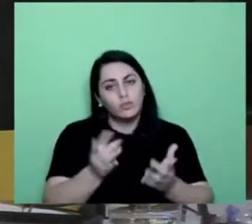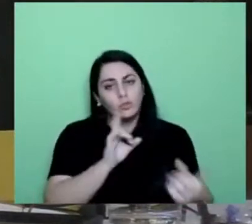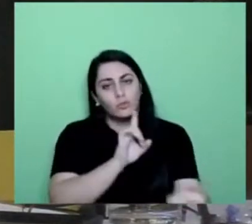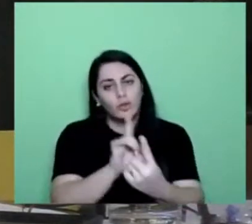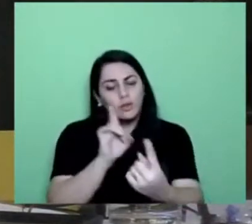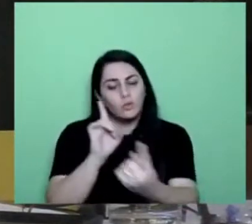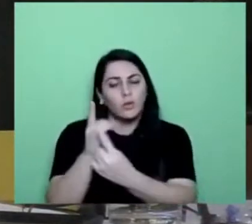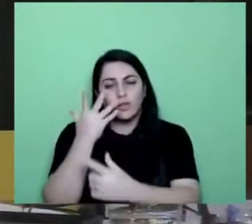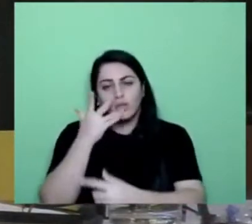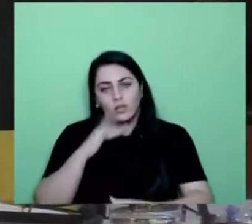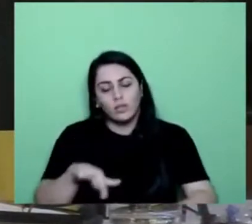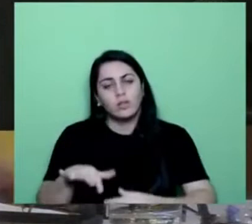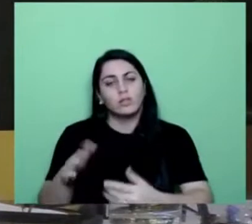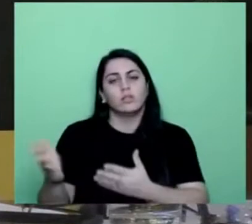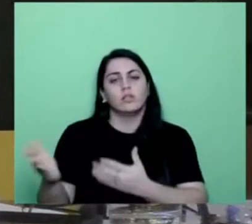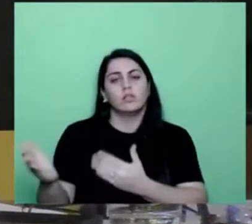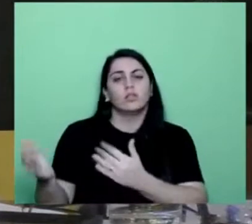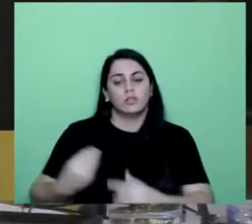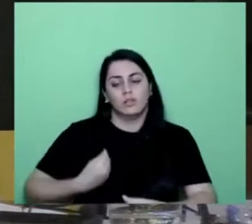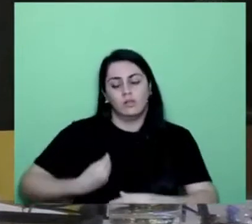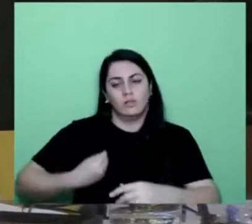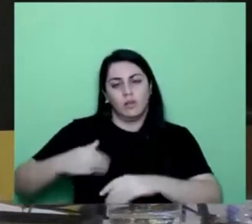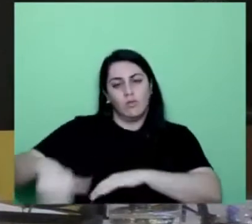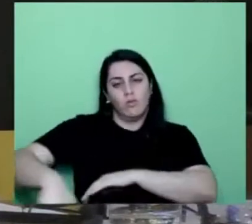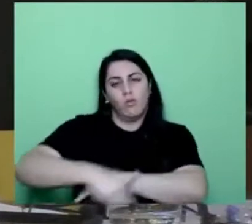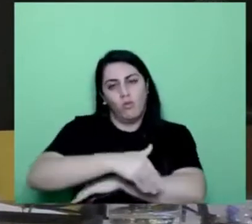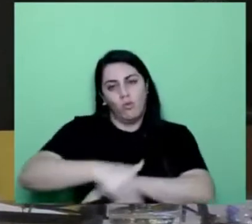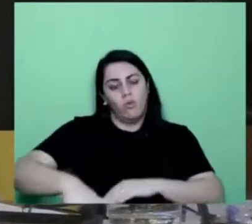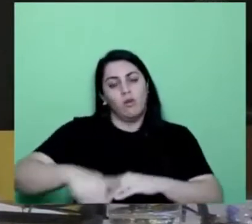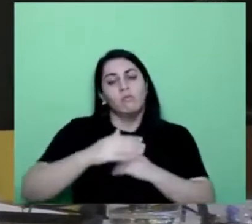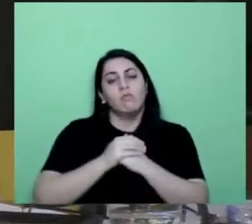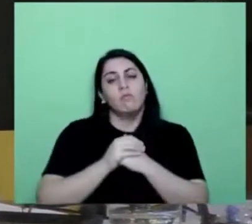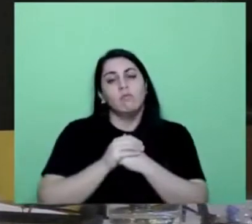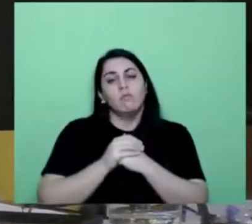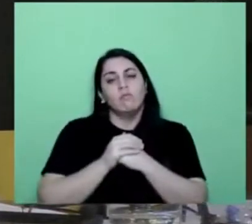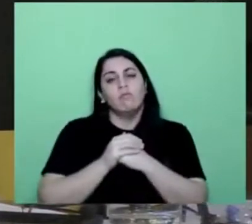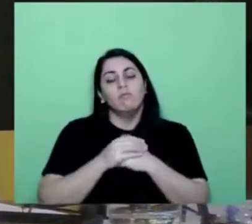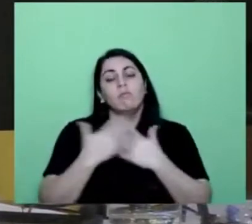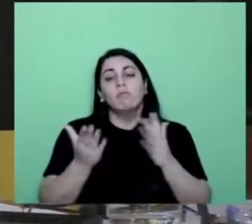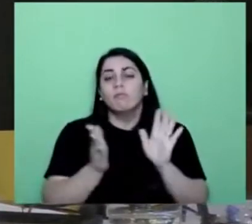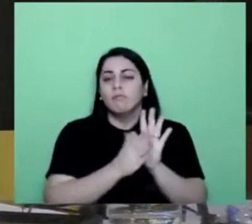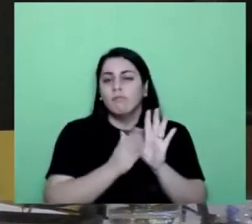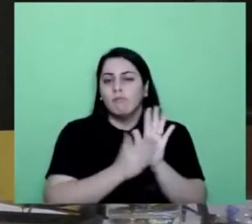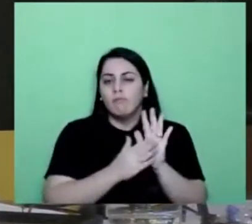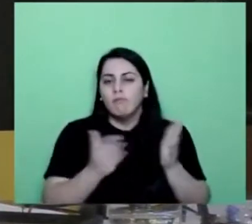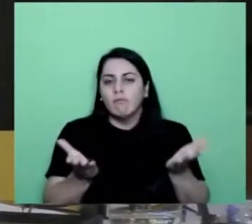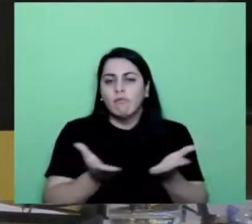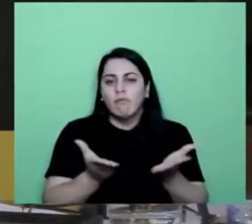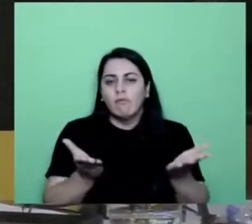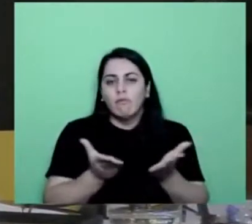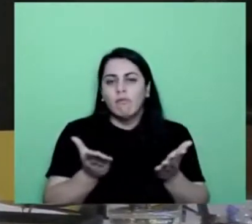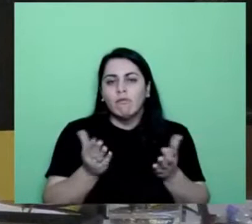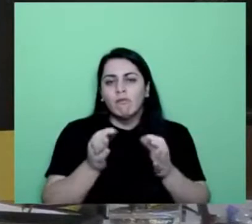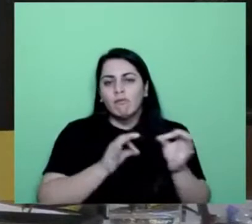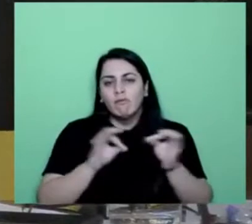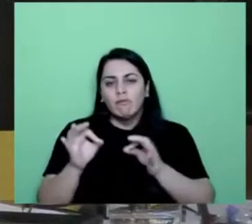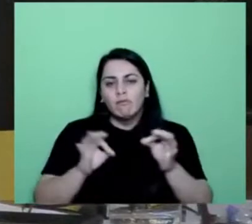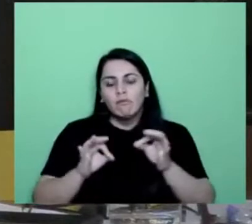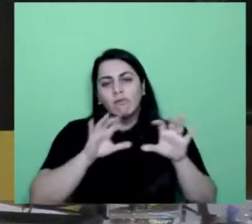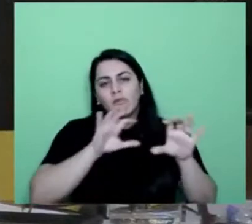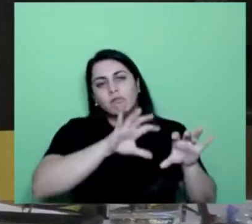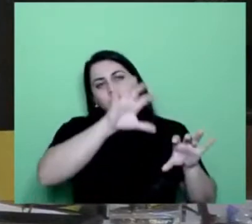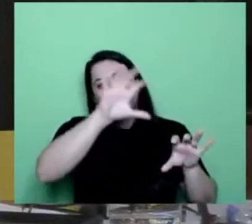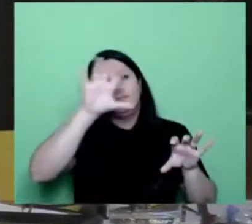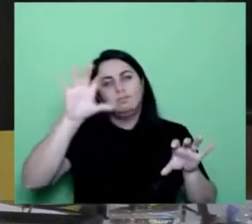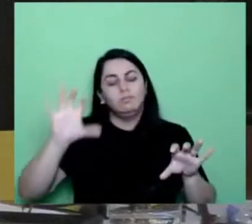situação de ir na rua. Gente, uma coisa aqui, a proposta aqui foi mapeada onde tinha o maior número